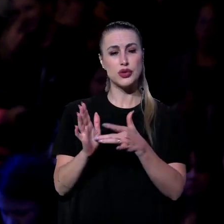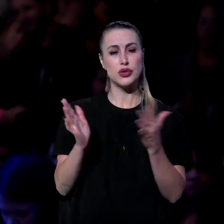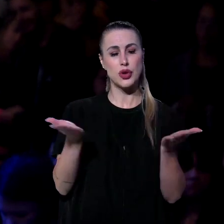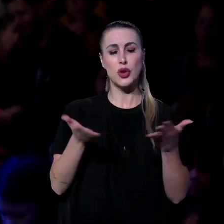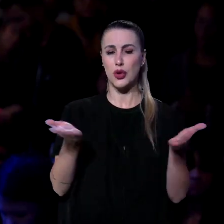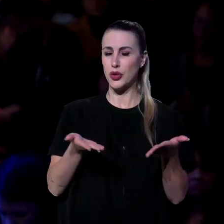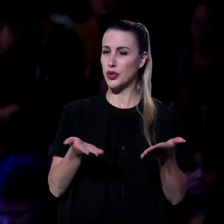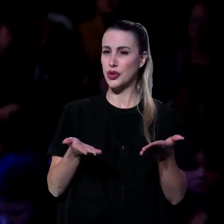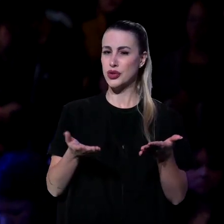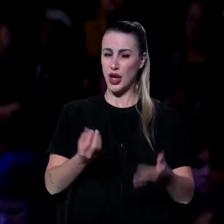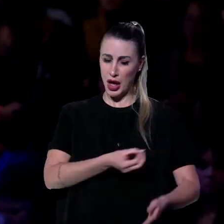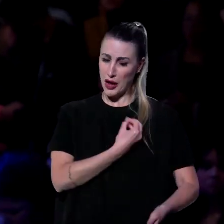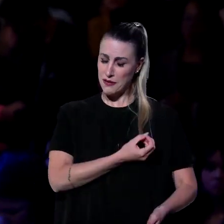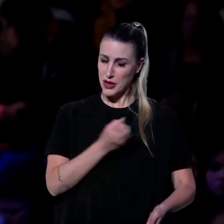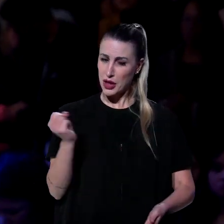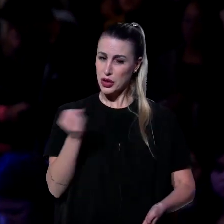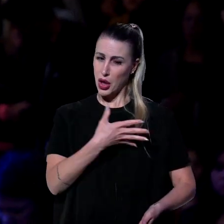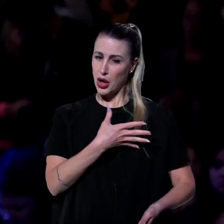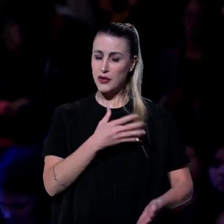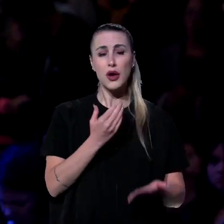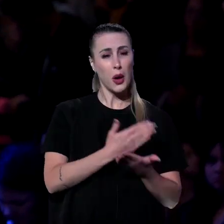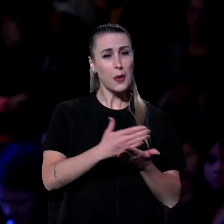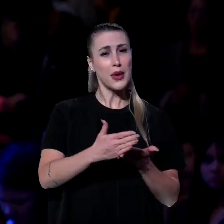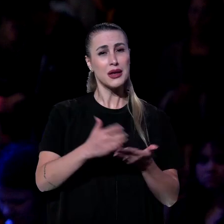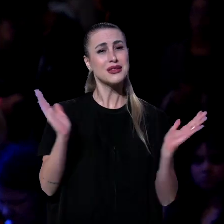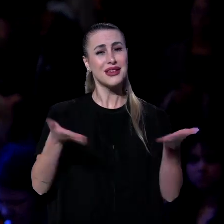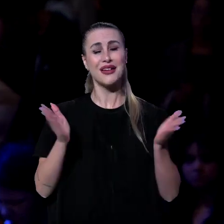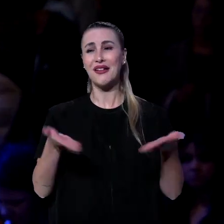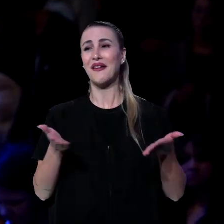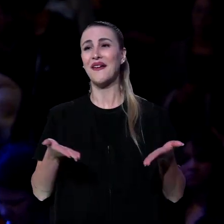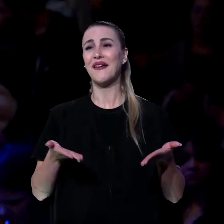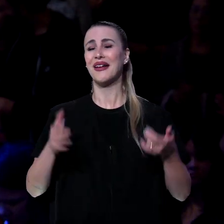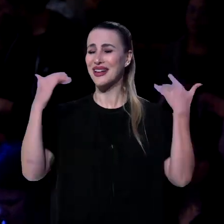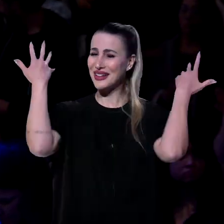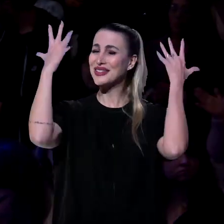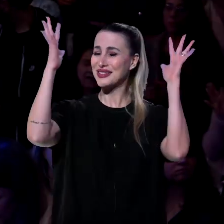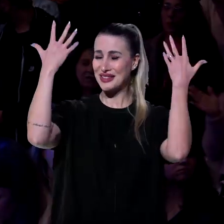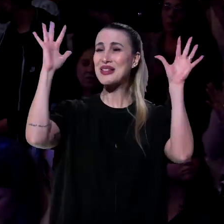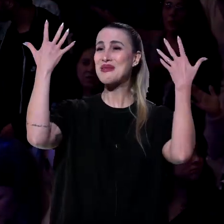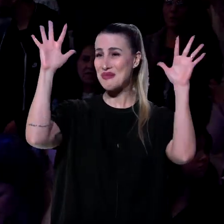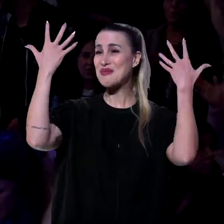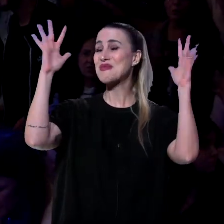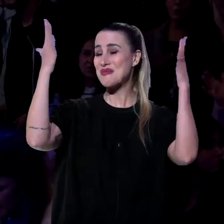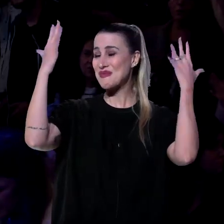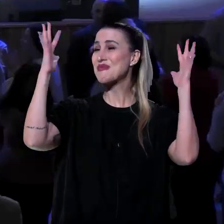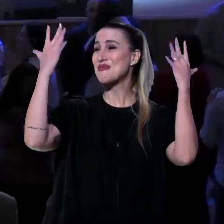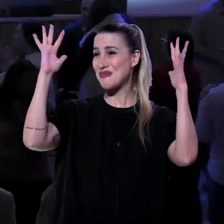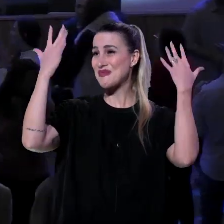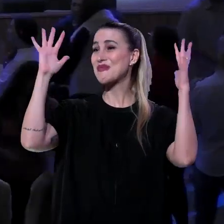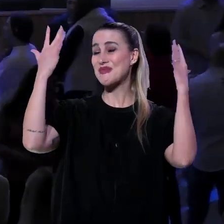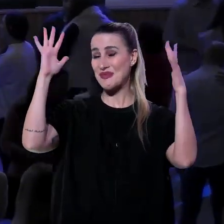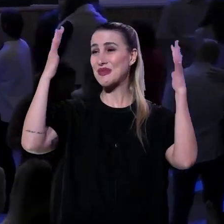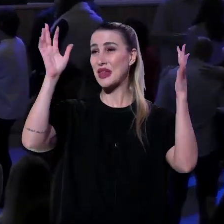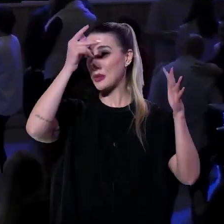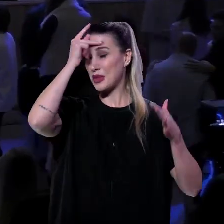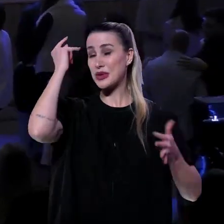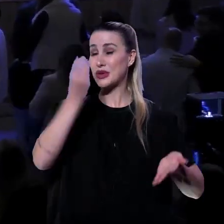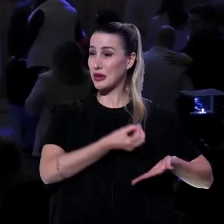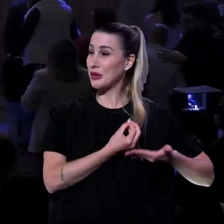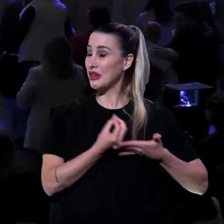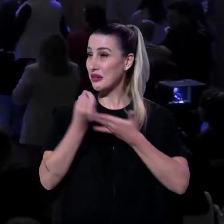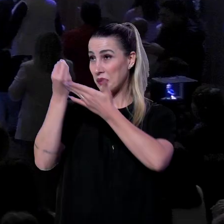vida nova começa agora. Você pode aplaudir esses irmãos que entregaram a vida para Jesus? Seja bem-vindo.